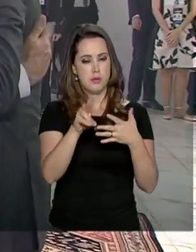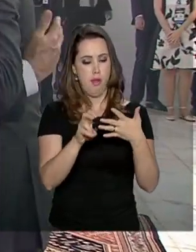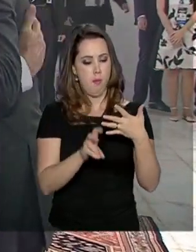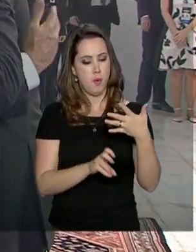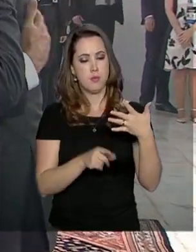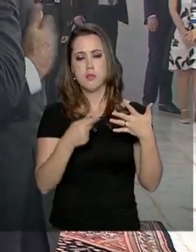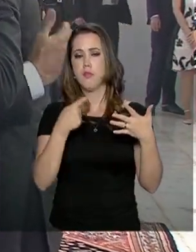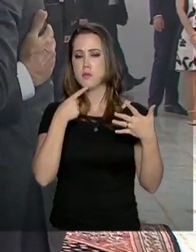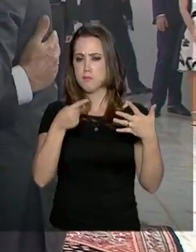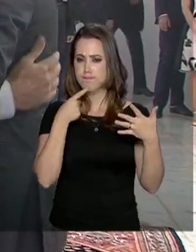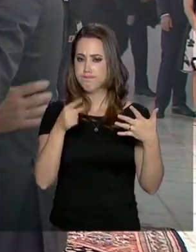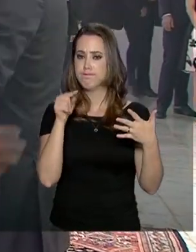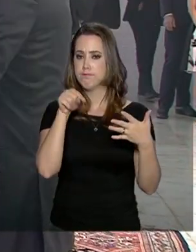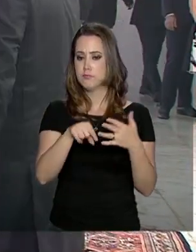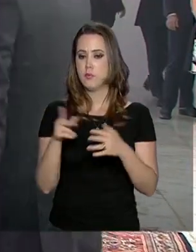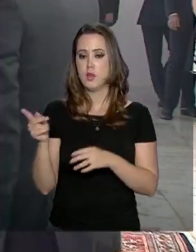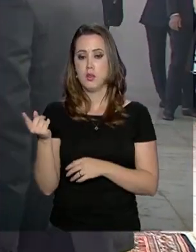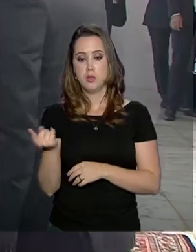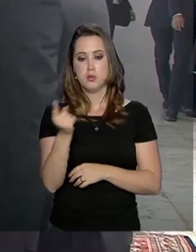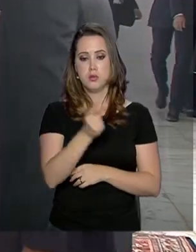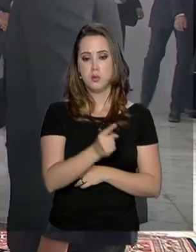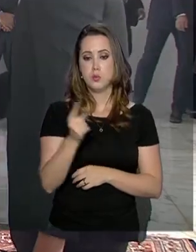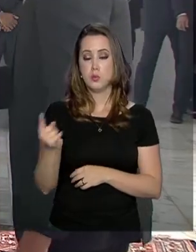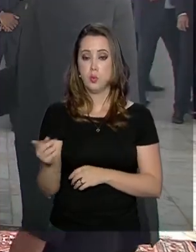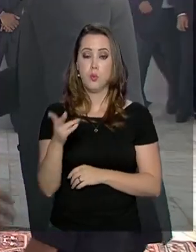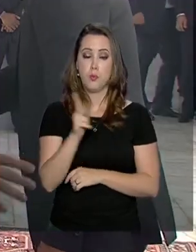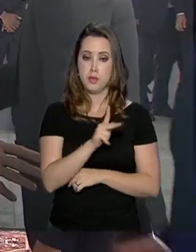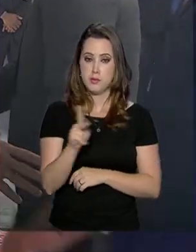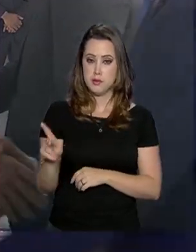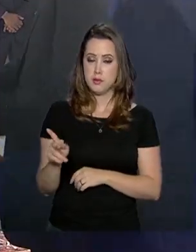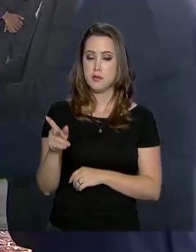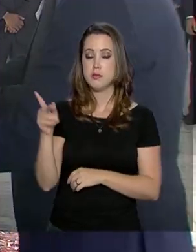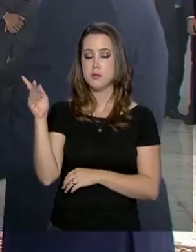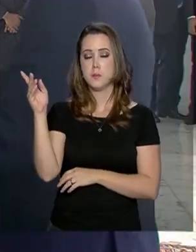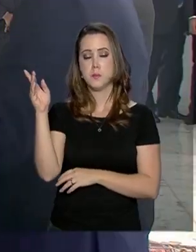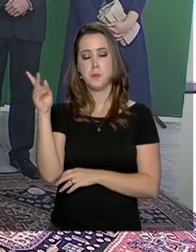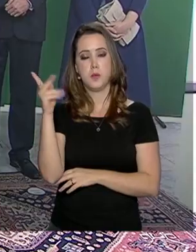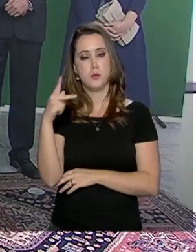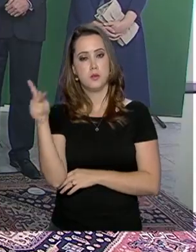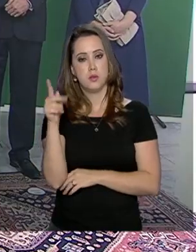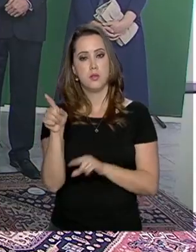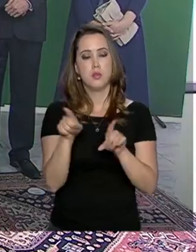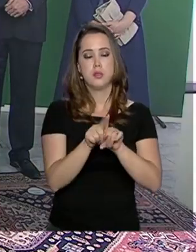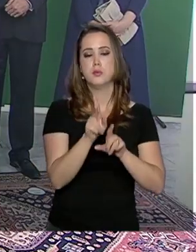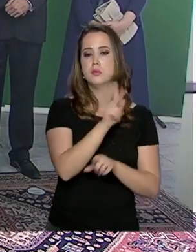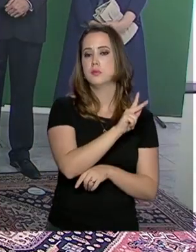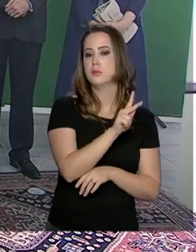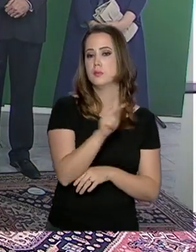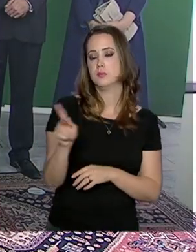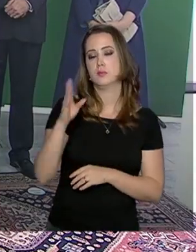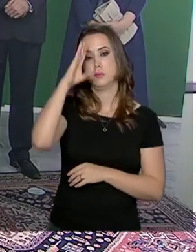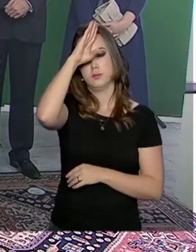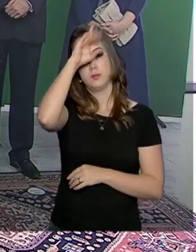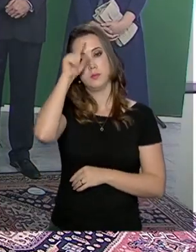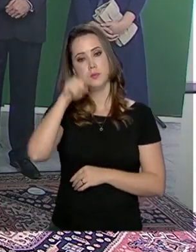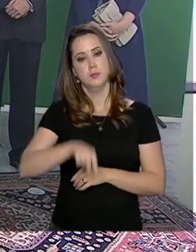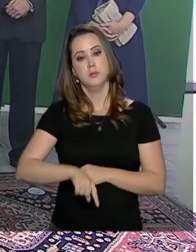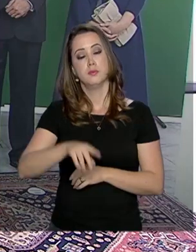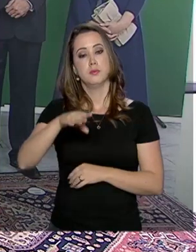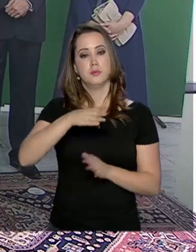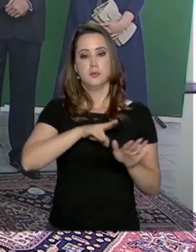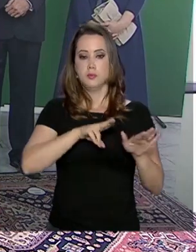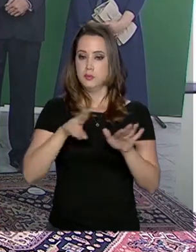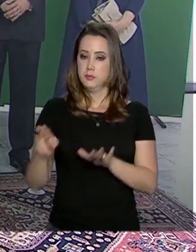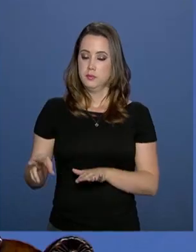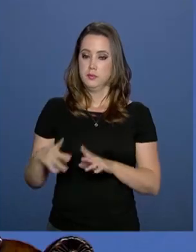que vão ser discutidos entre o presidente paraguaio Mário Ábido Benítez e o presidente Jair Bolsonaro nesta